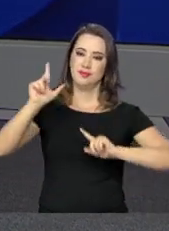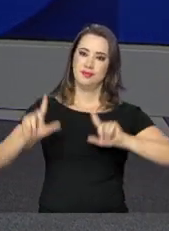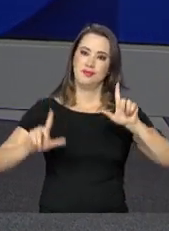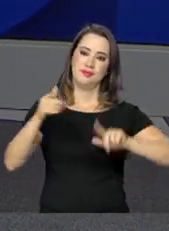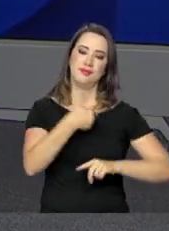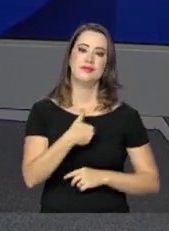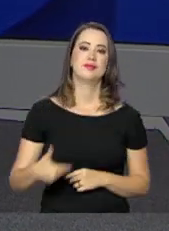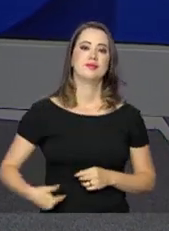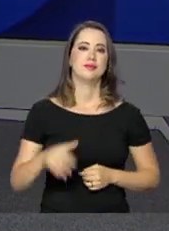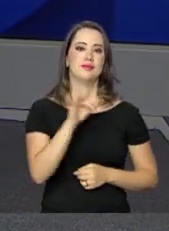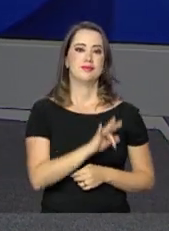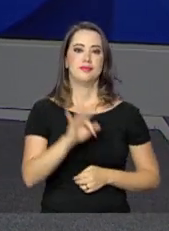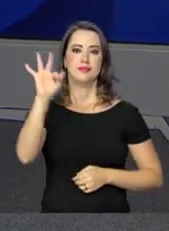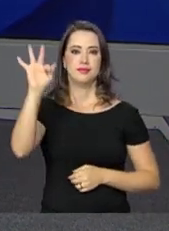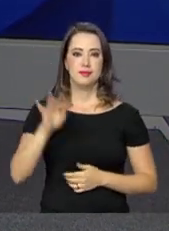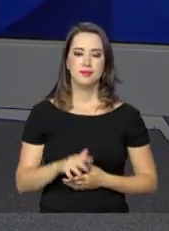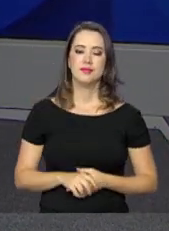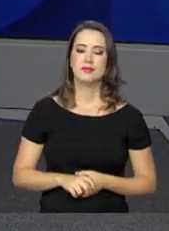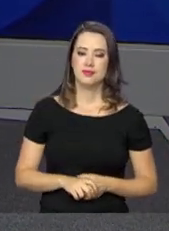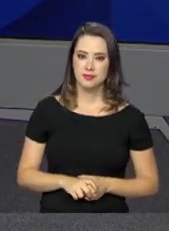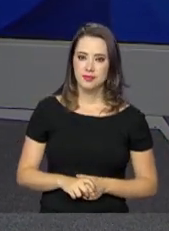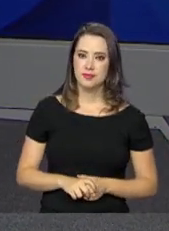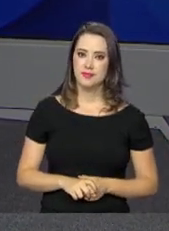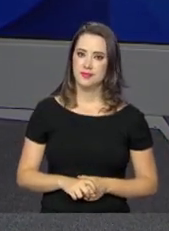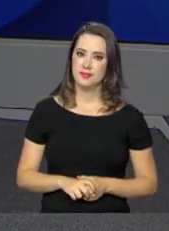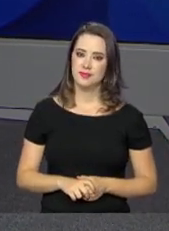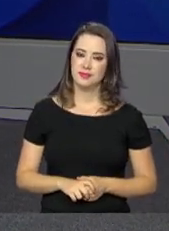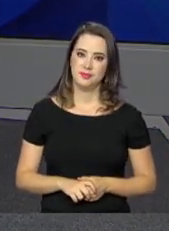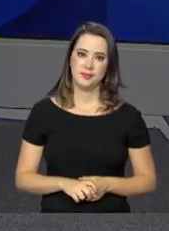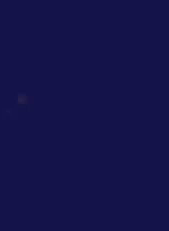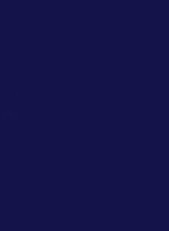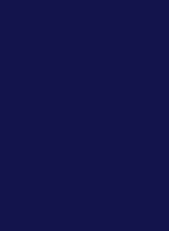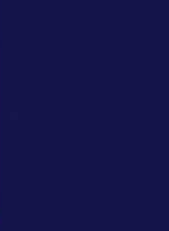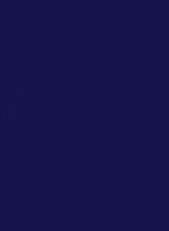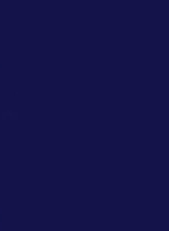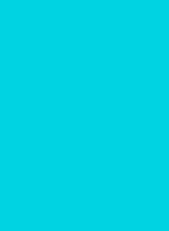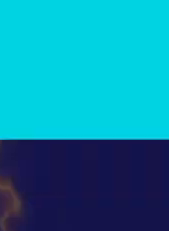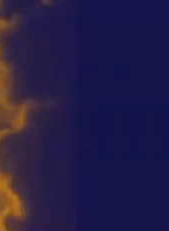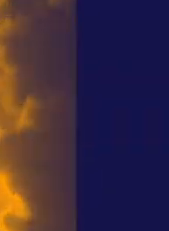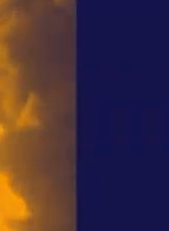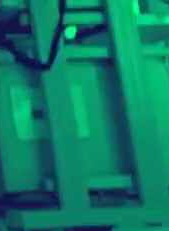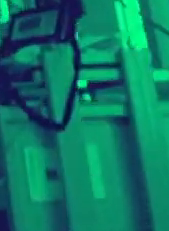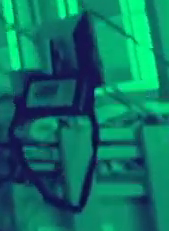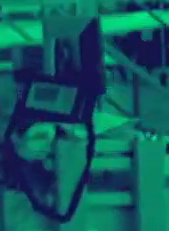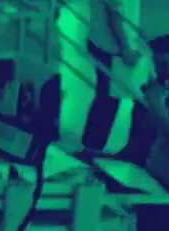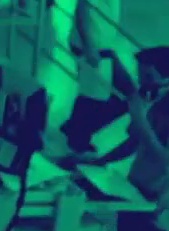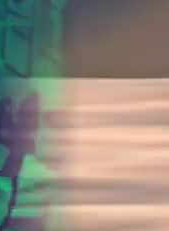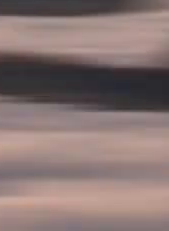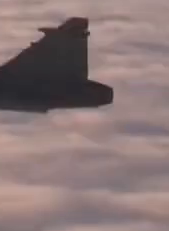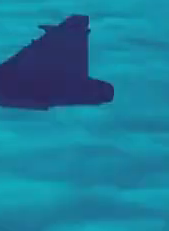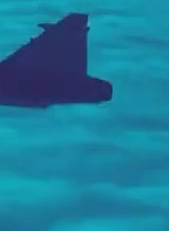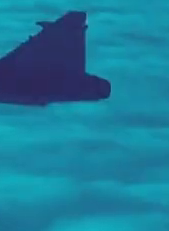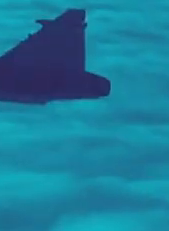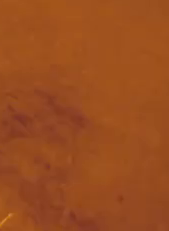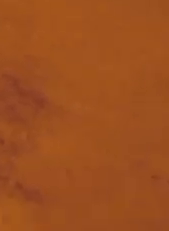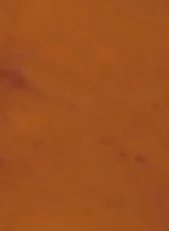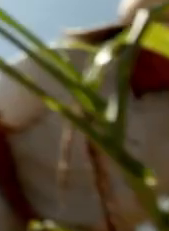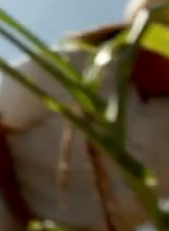e continue com a gente aqui na NBR, TV do Governo Federal. . . . . . . . . .